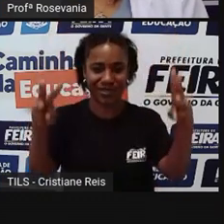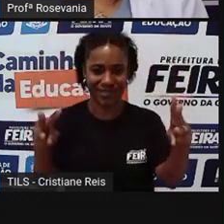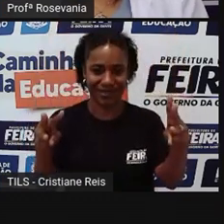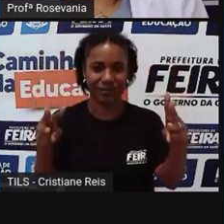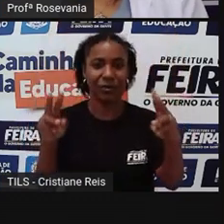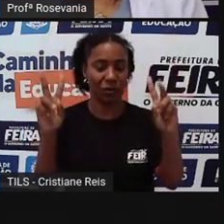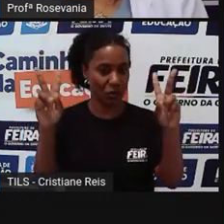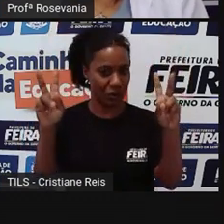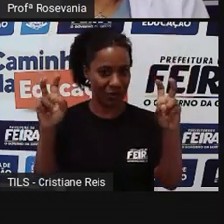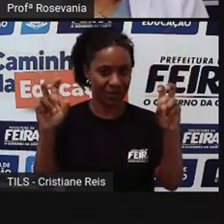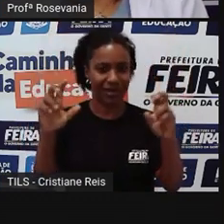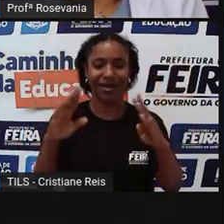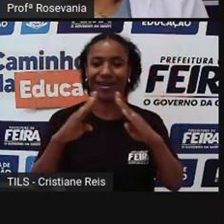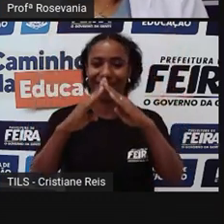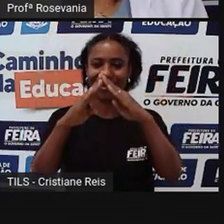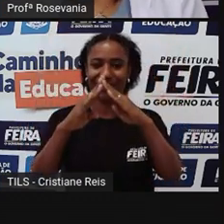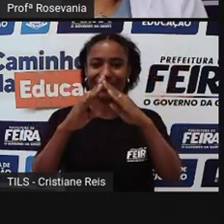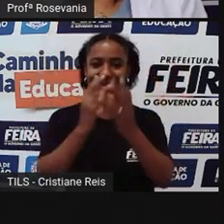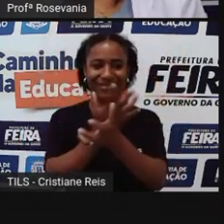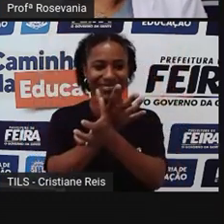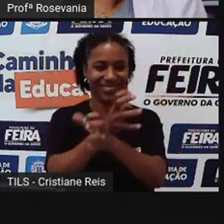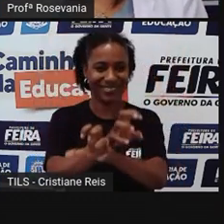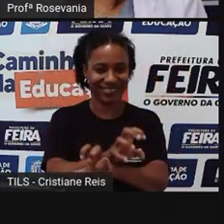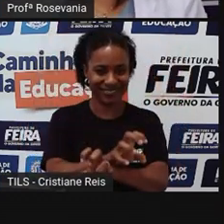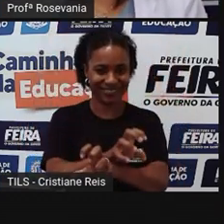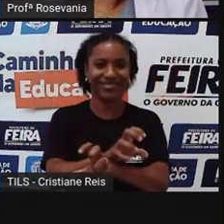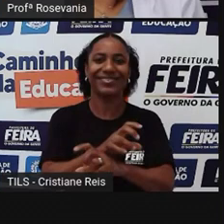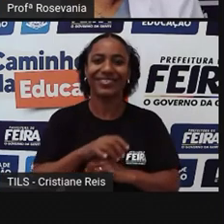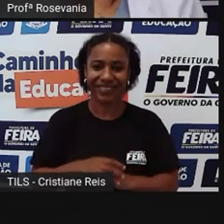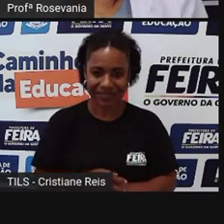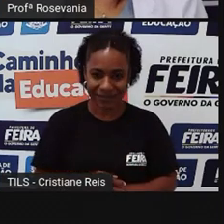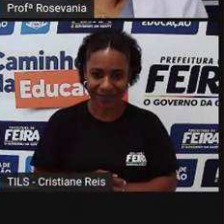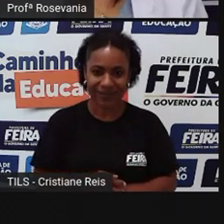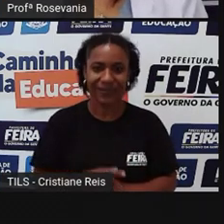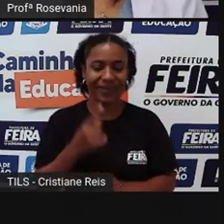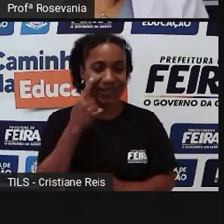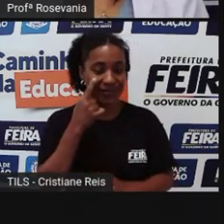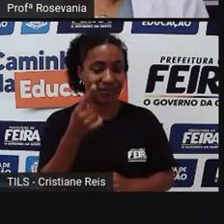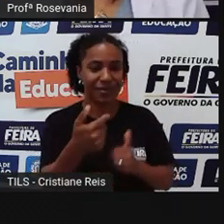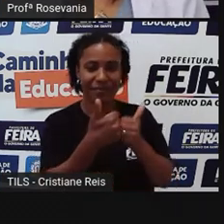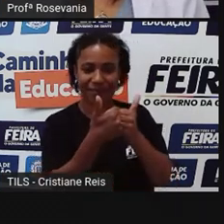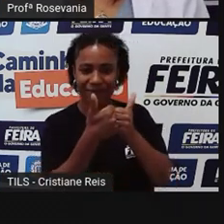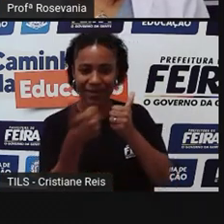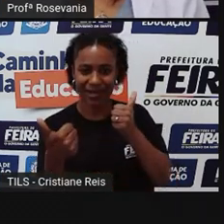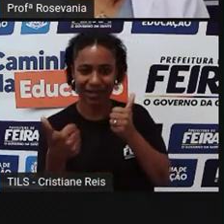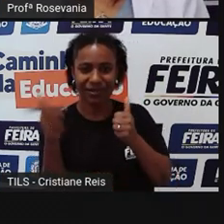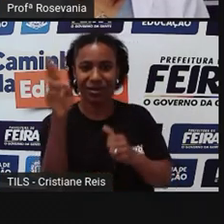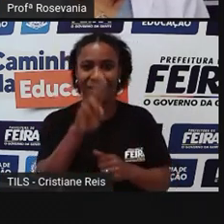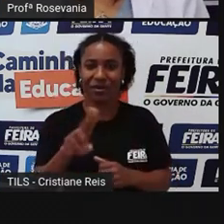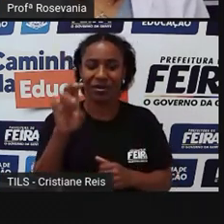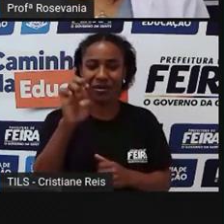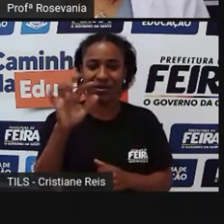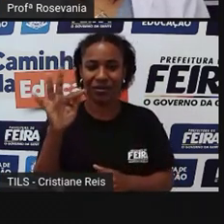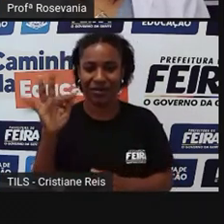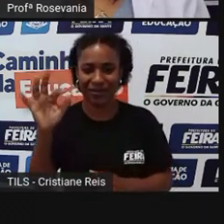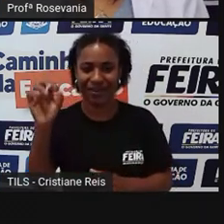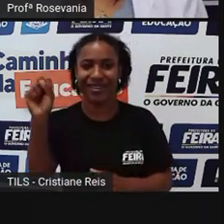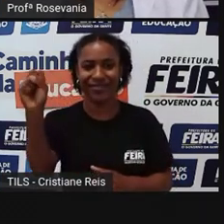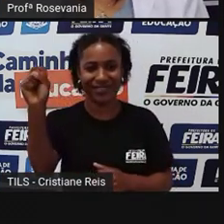campus da UEPES, da Universidade Estadual de Feira de Santana, já apelidando, já pelo UEPES, ao qual pertence,